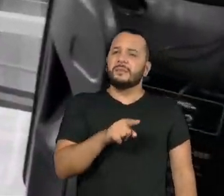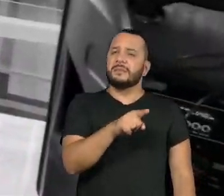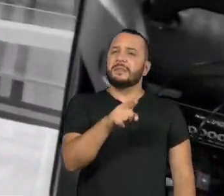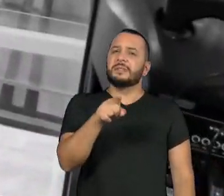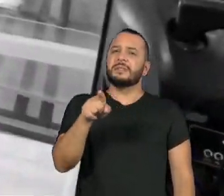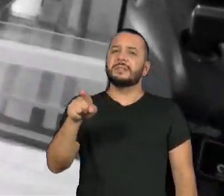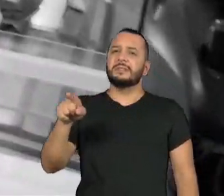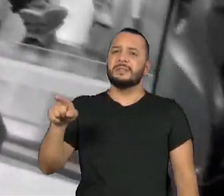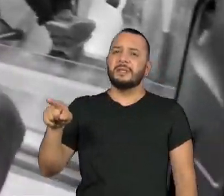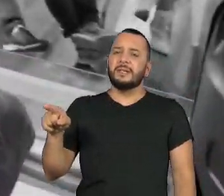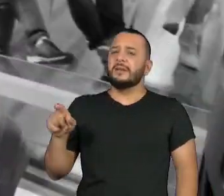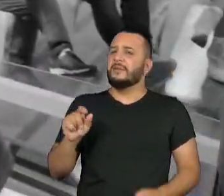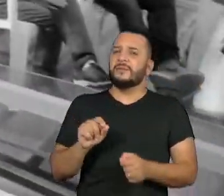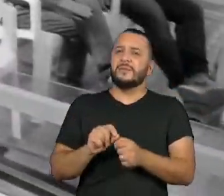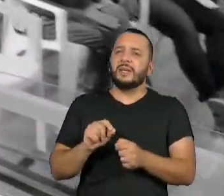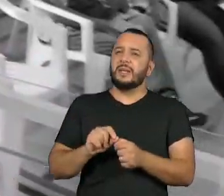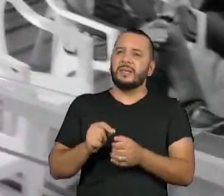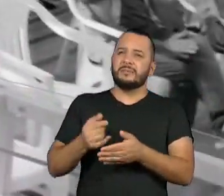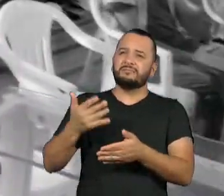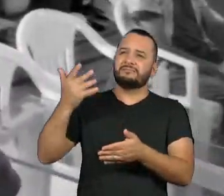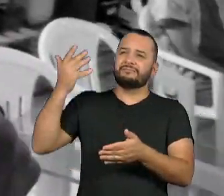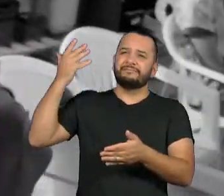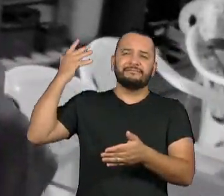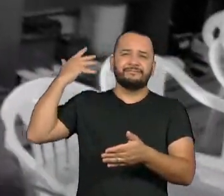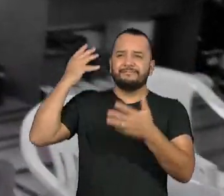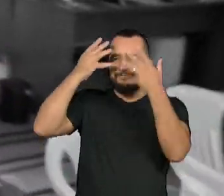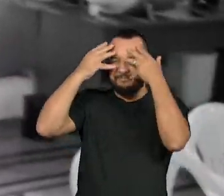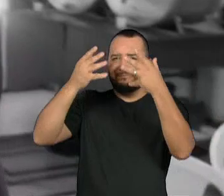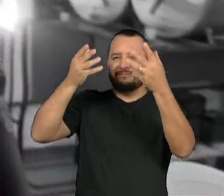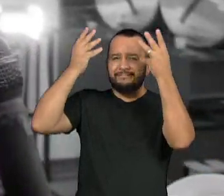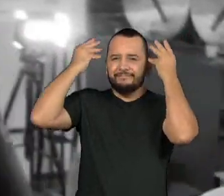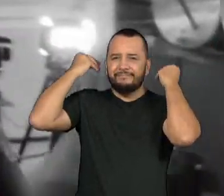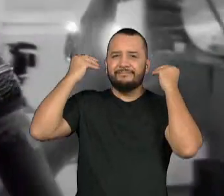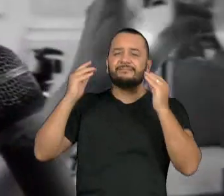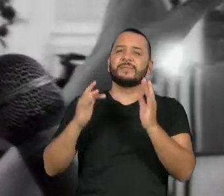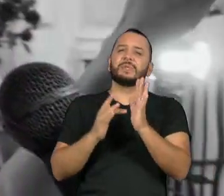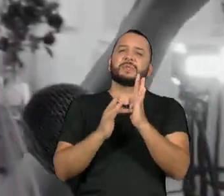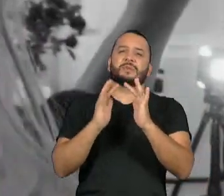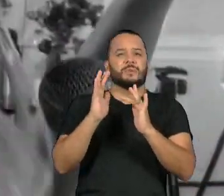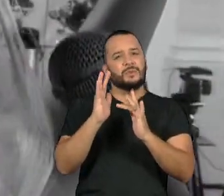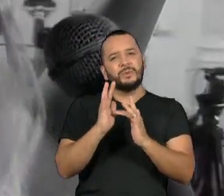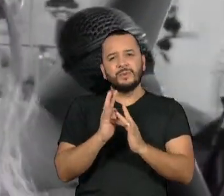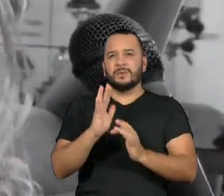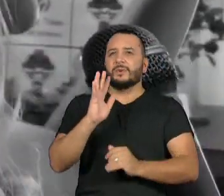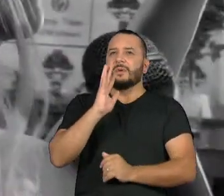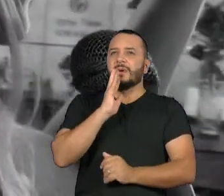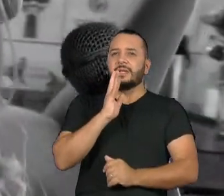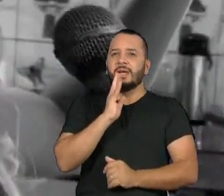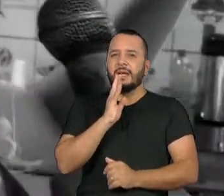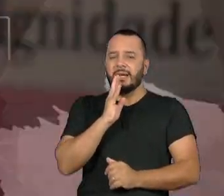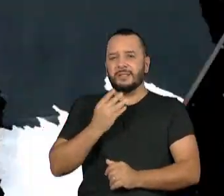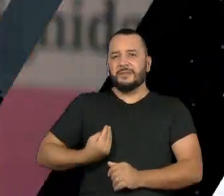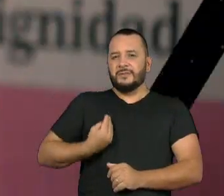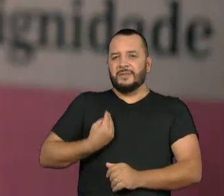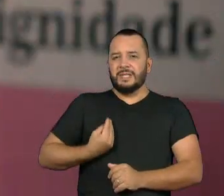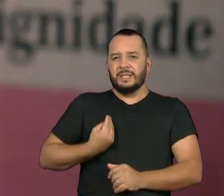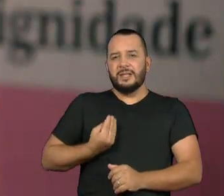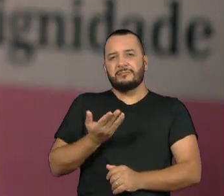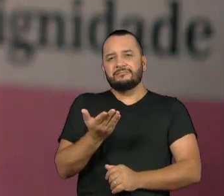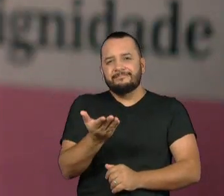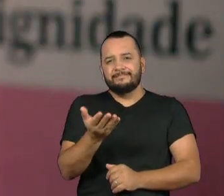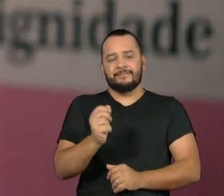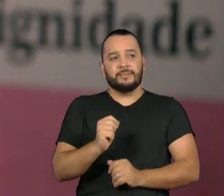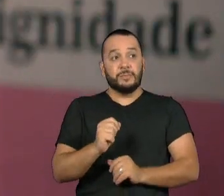importa o que você fez Jesus foi ex-meu O nosso